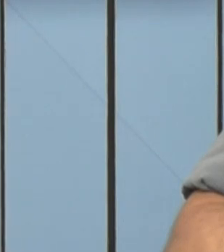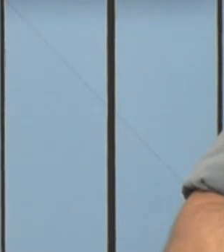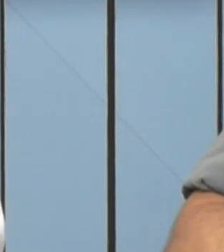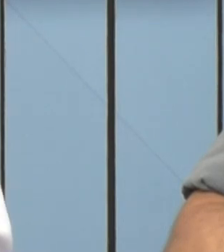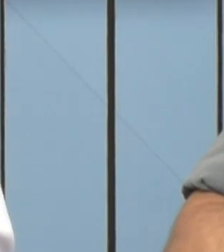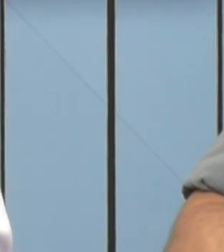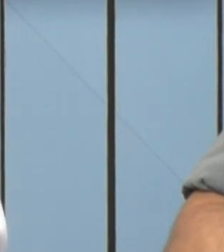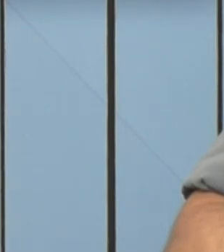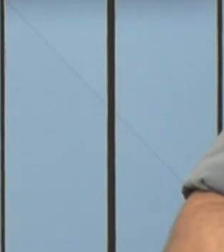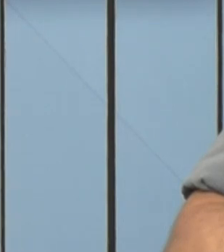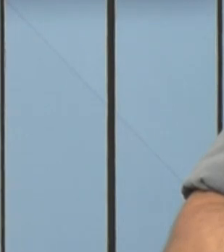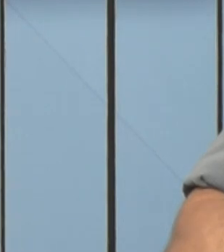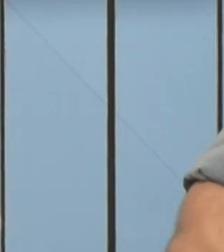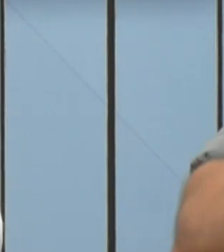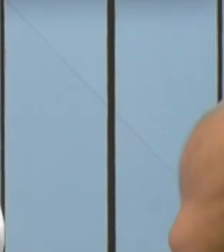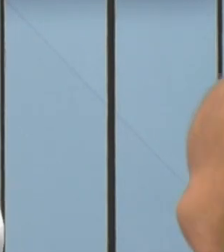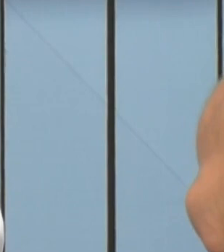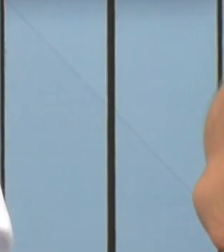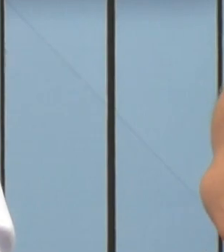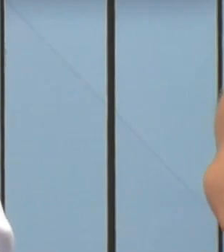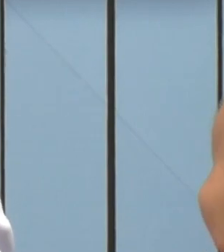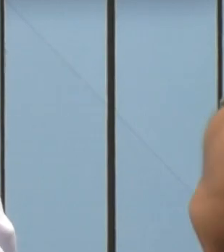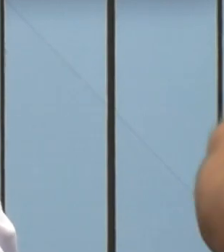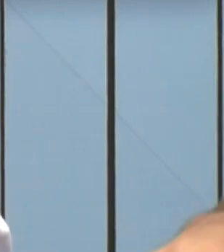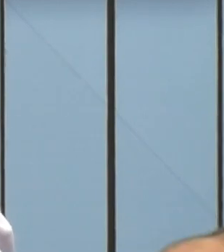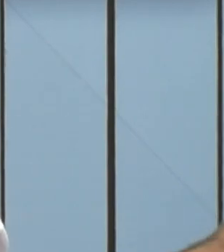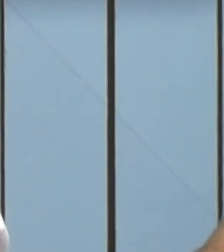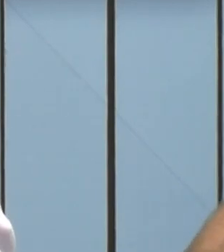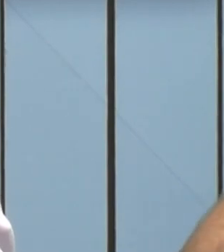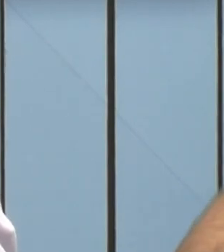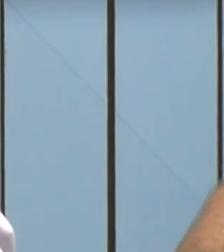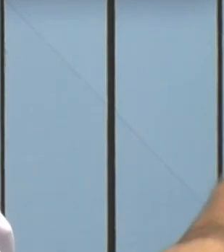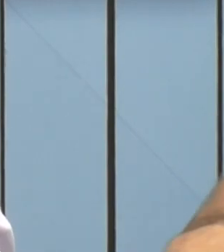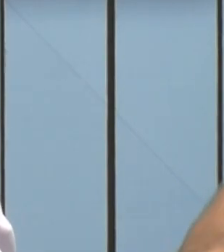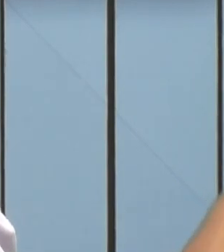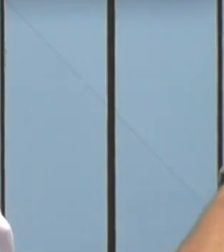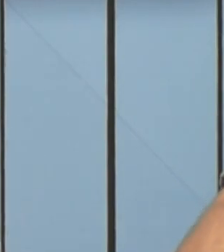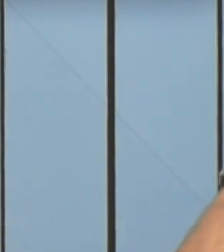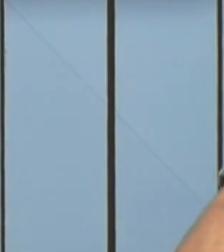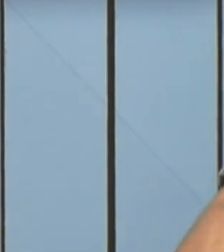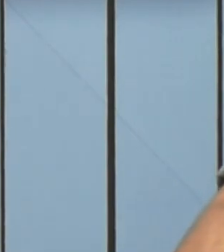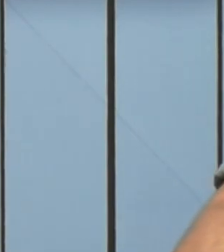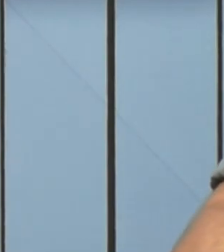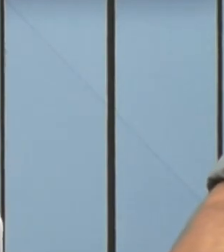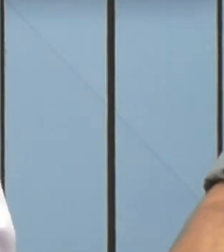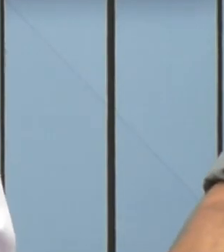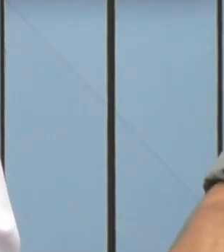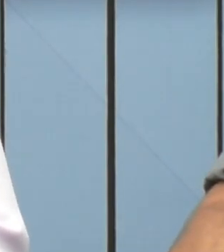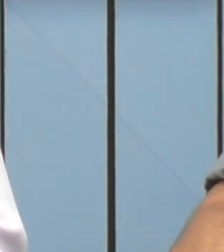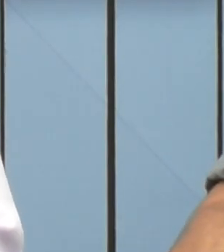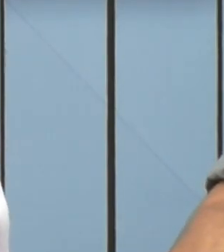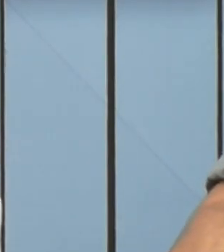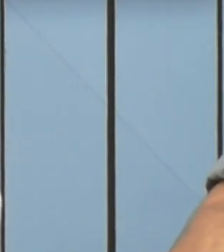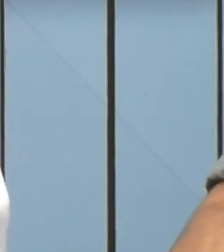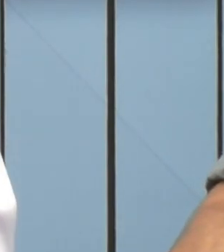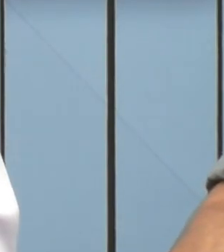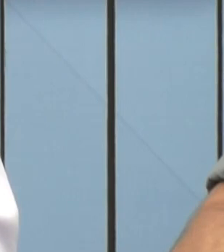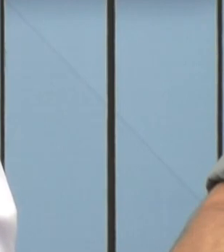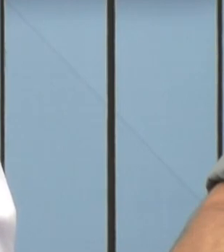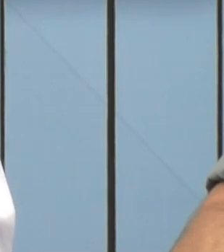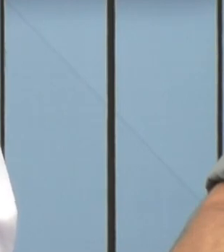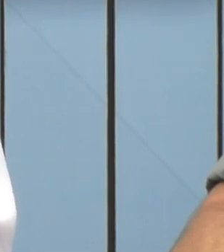que a gente não passe por mais uma vez ter que discutir e falar devíamos ter feito lá atrás e não fizemos